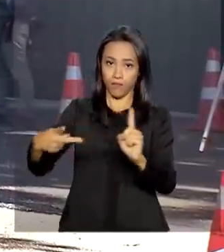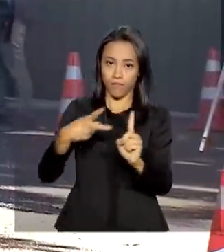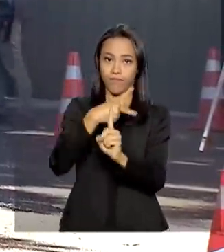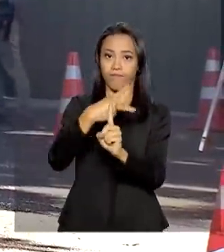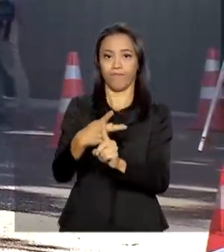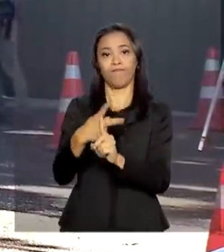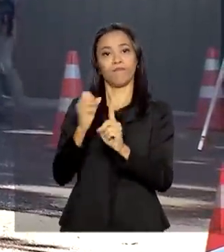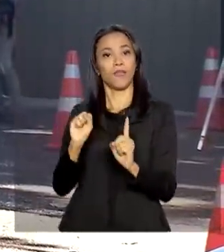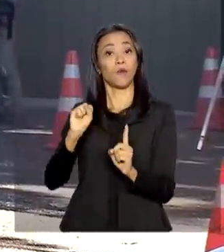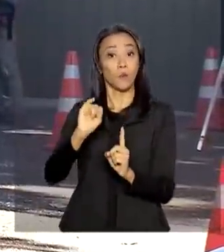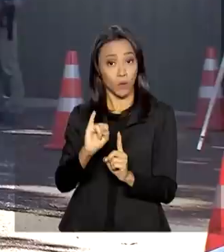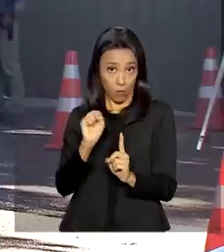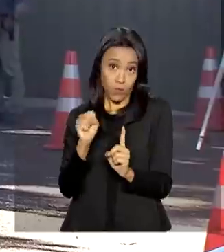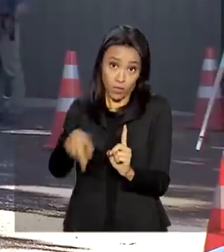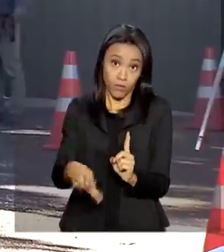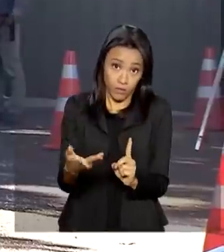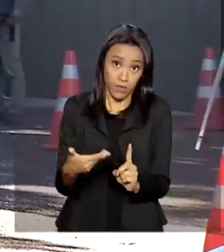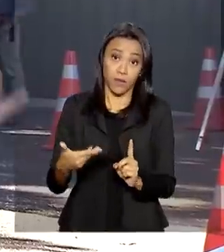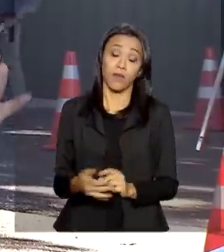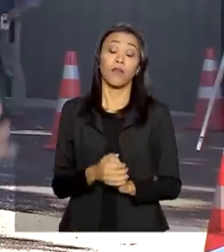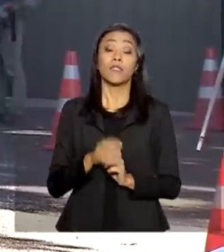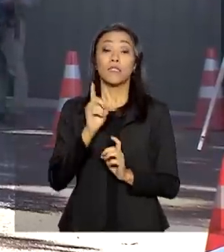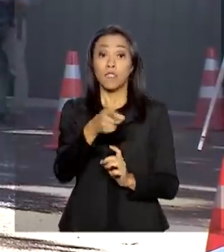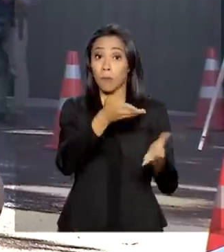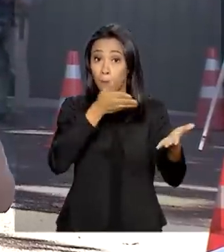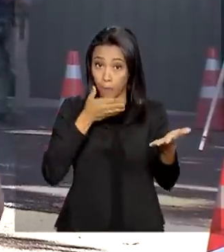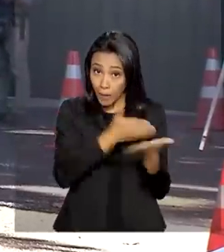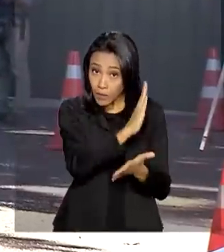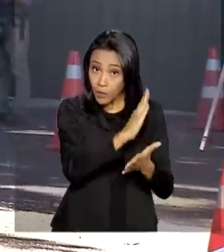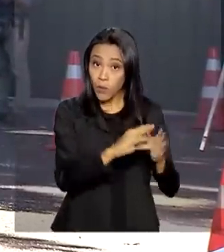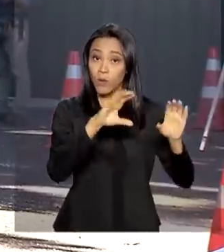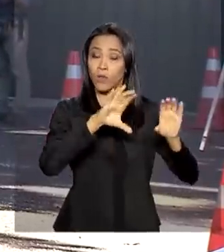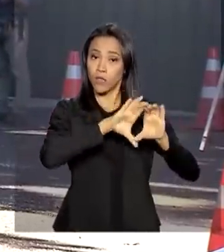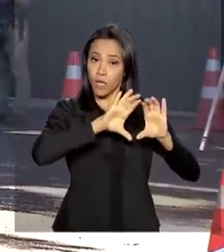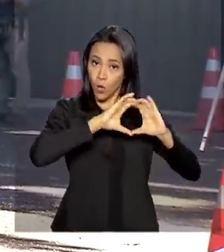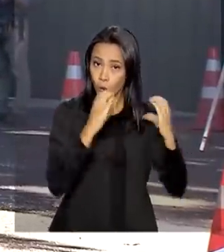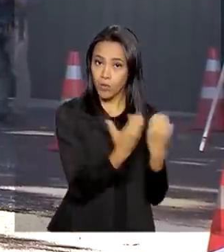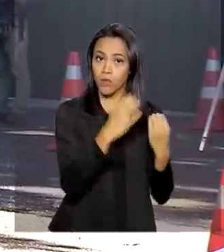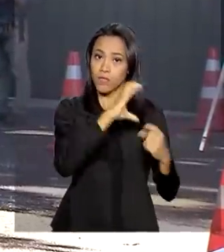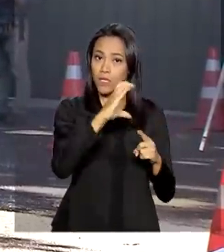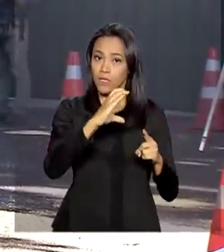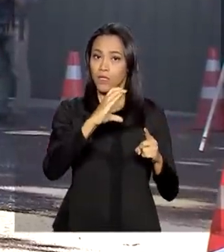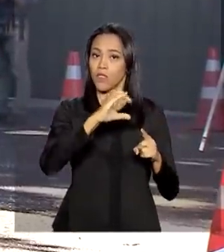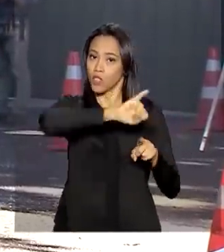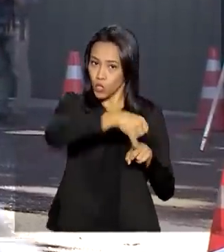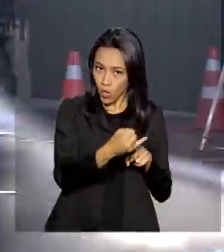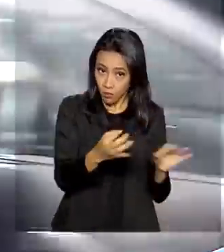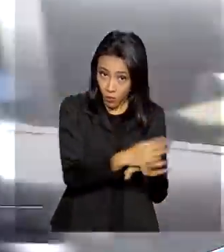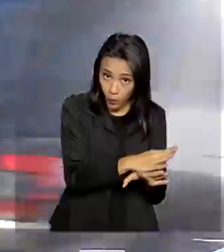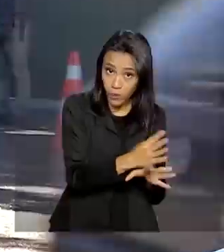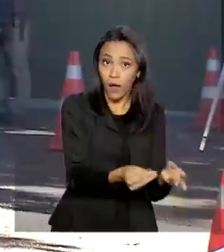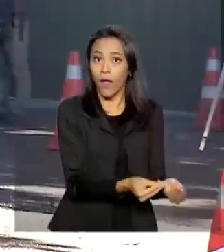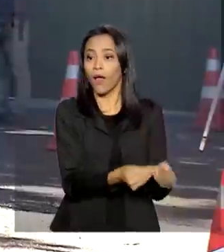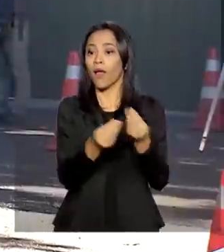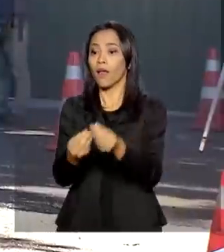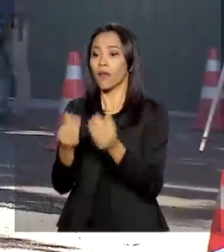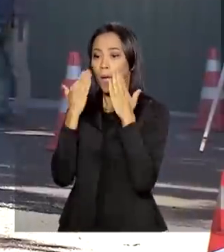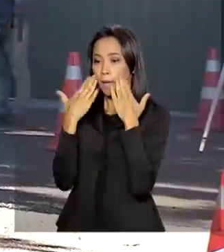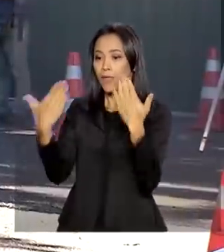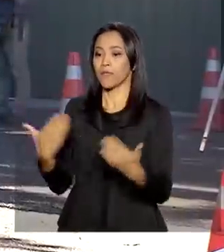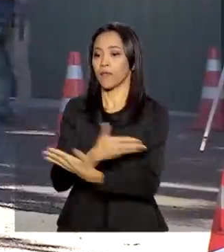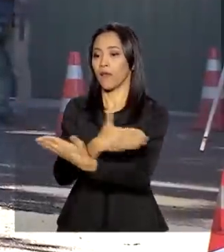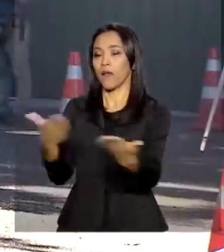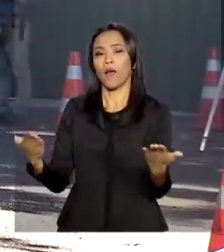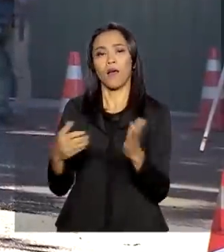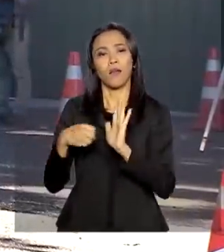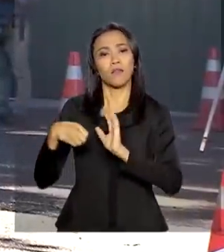governistas. Eles disseram que assim que o assunto passasse lá na CCJ, faria então a apresentação desses dados para todos